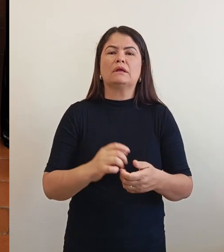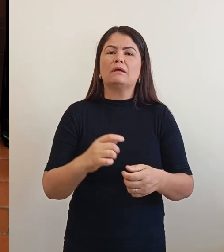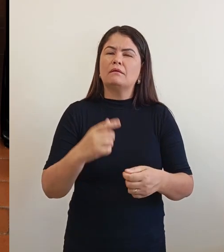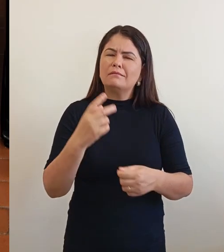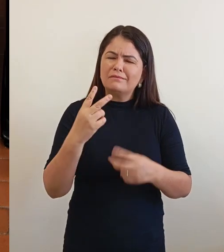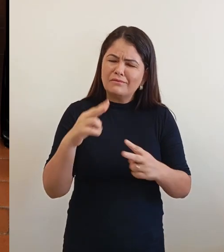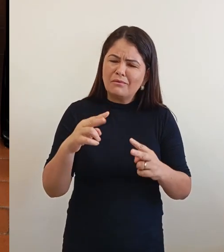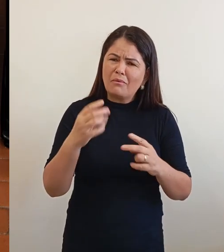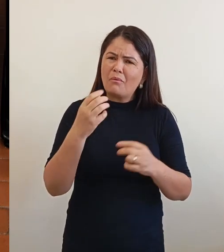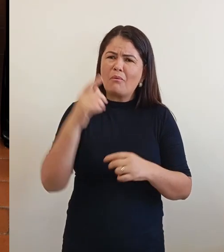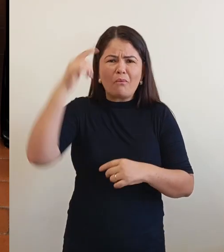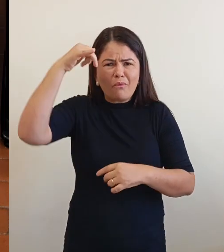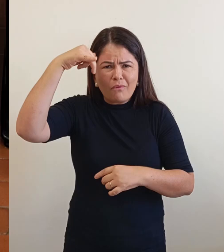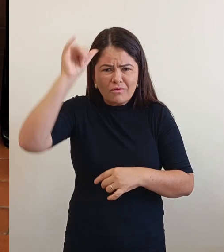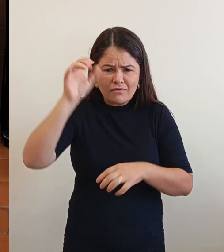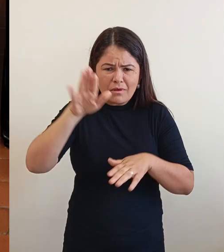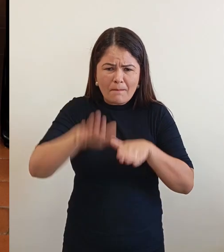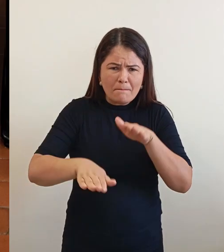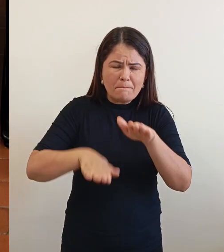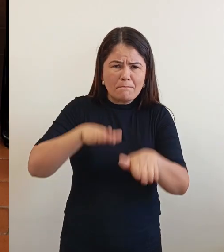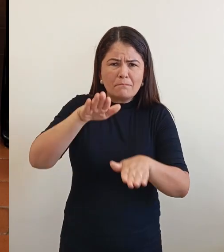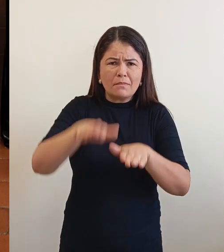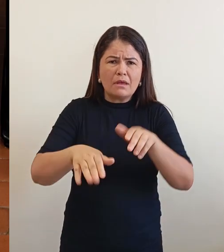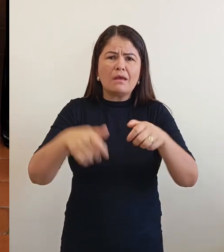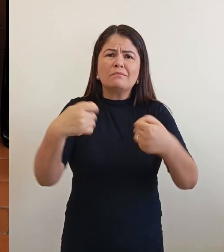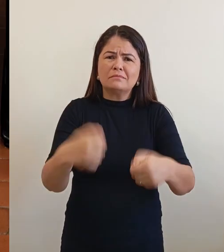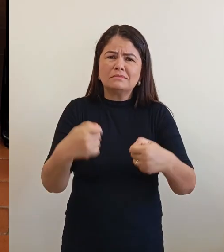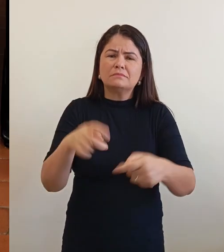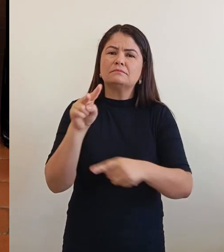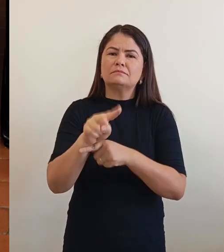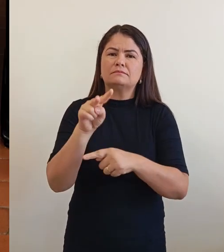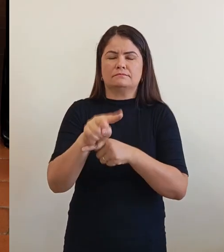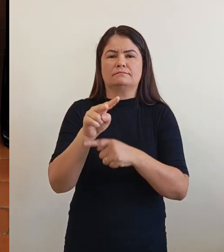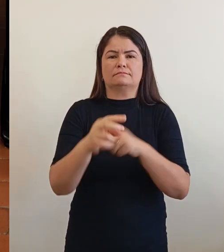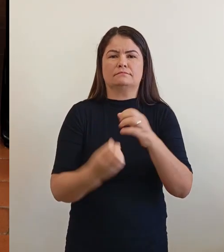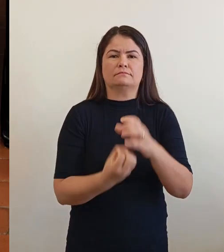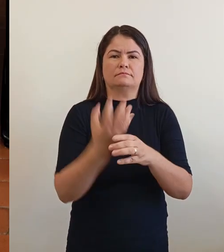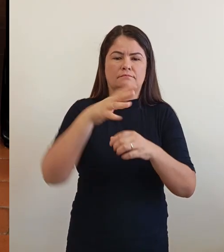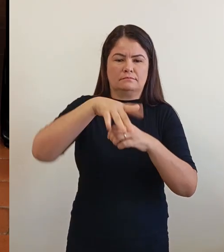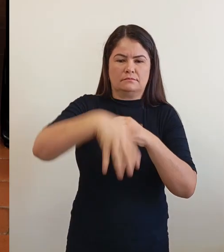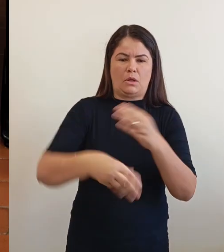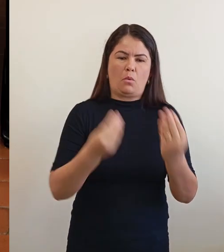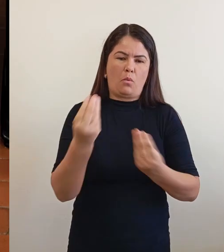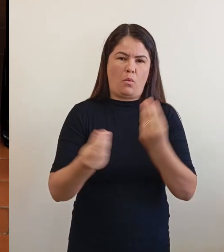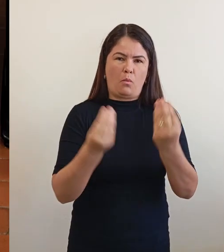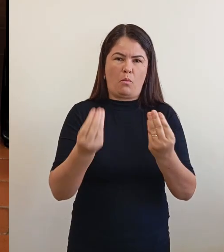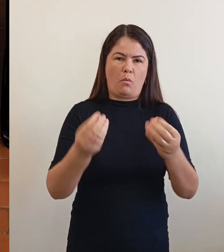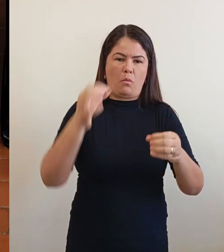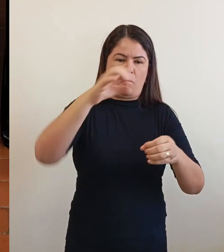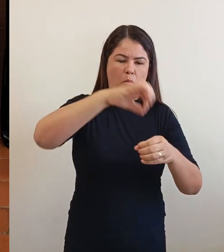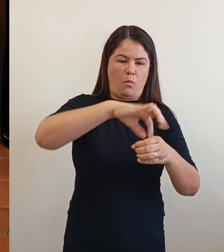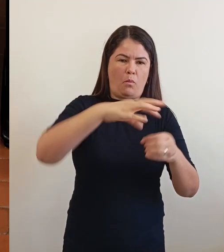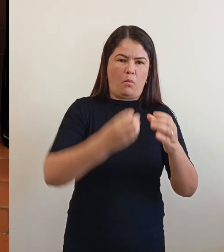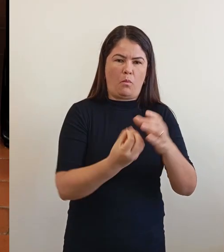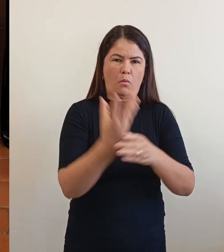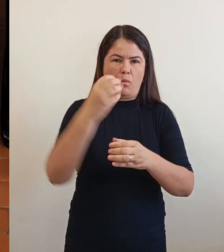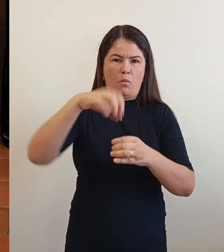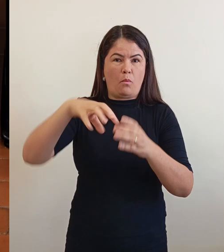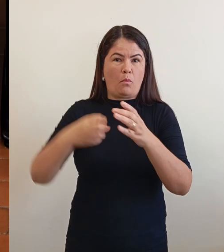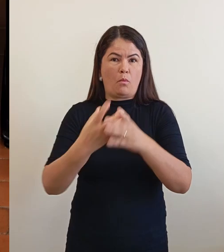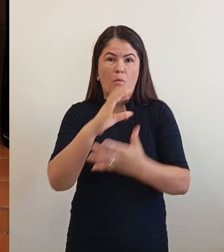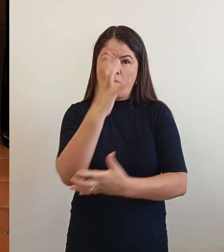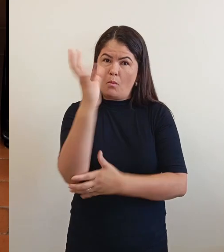Preservar essas nascentes. Como? Acercando e plantando mais árvores nas nascentes. Porque